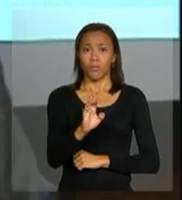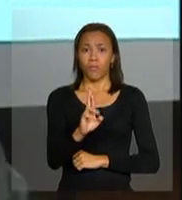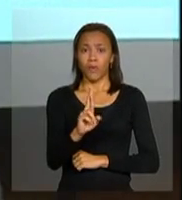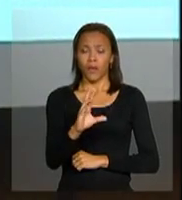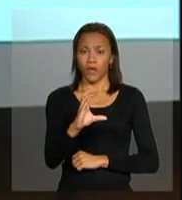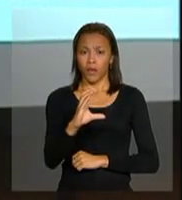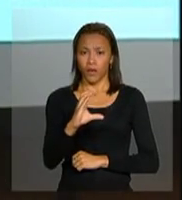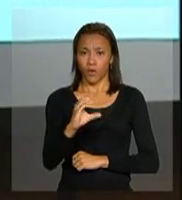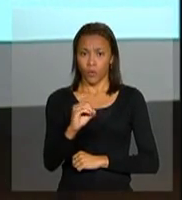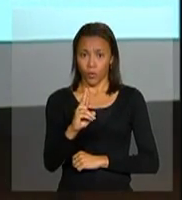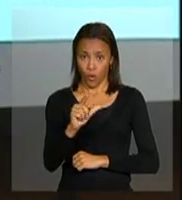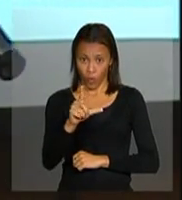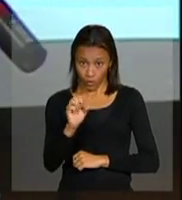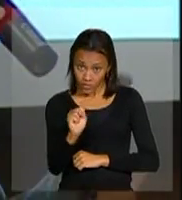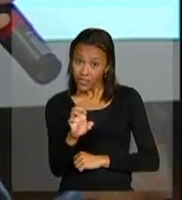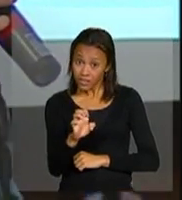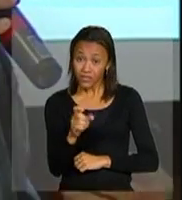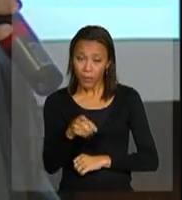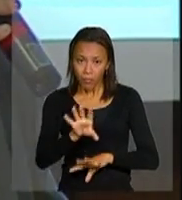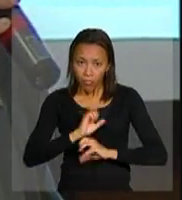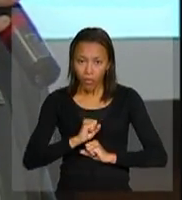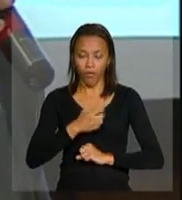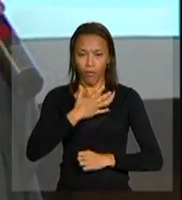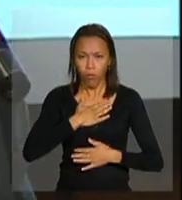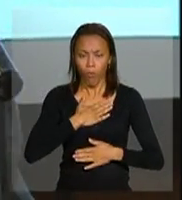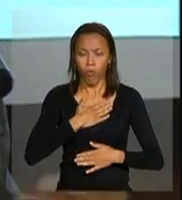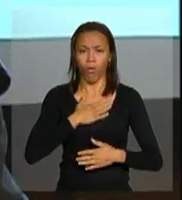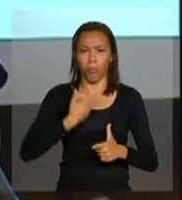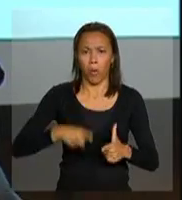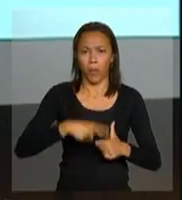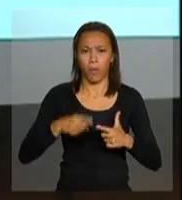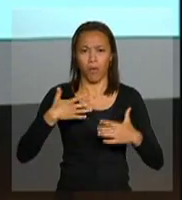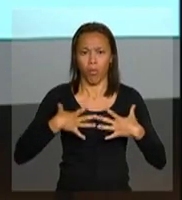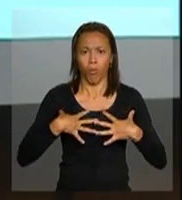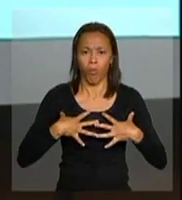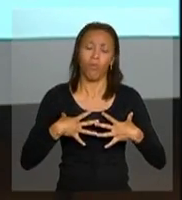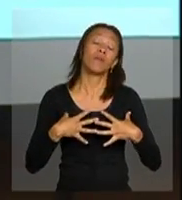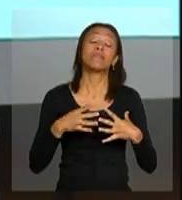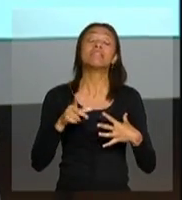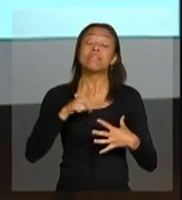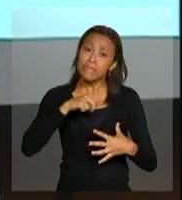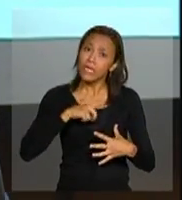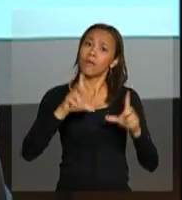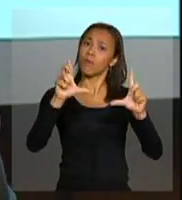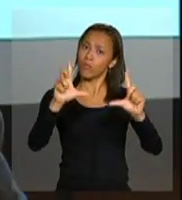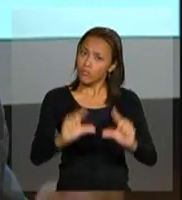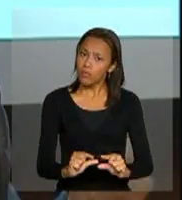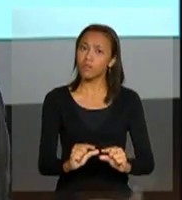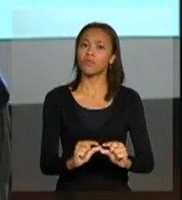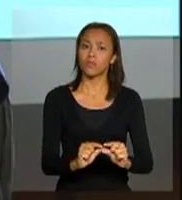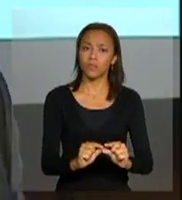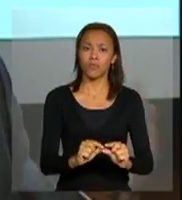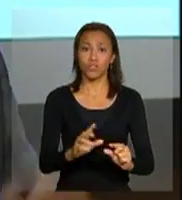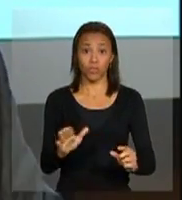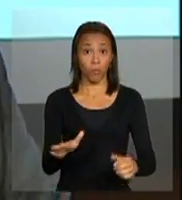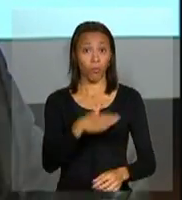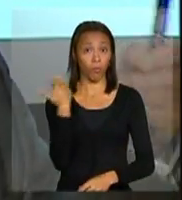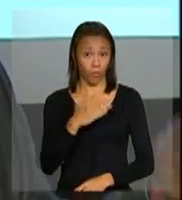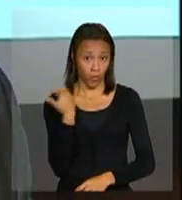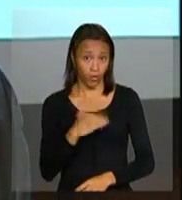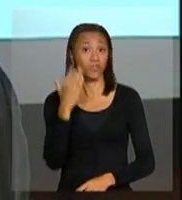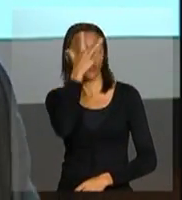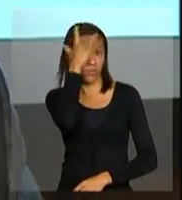associado ao HIV. Ainda que tenhamos obtido uma redução da ocorrência de óbitos por